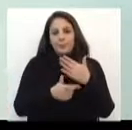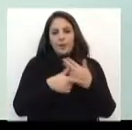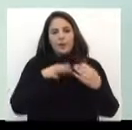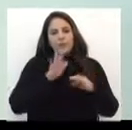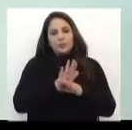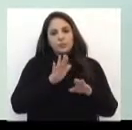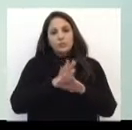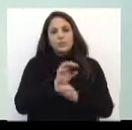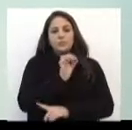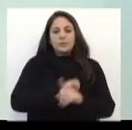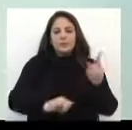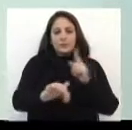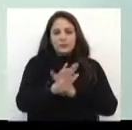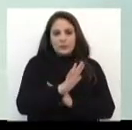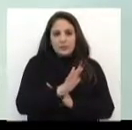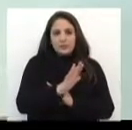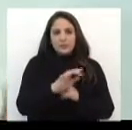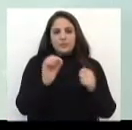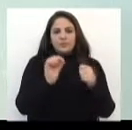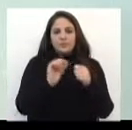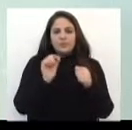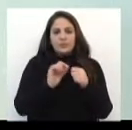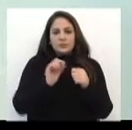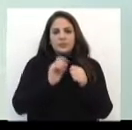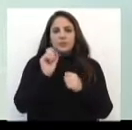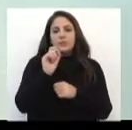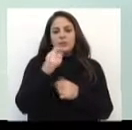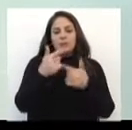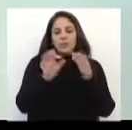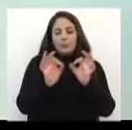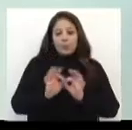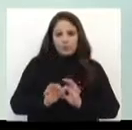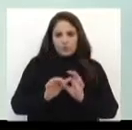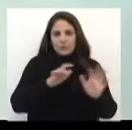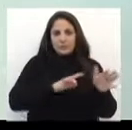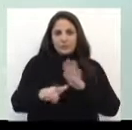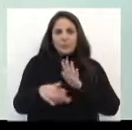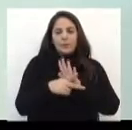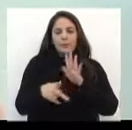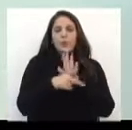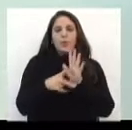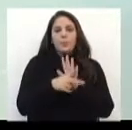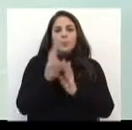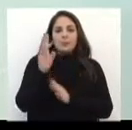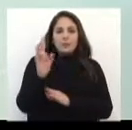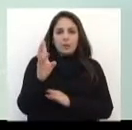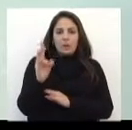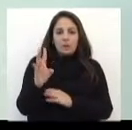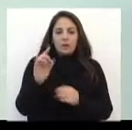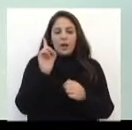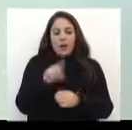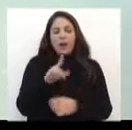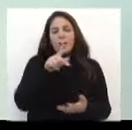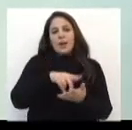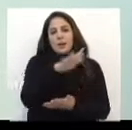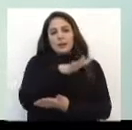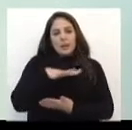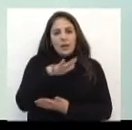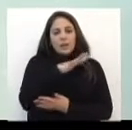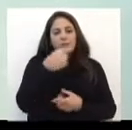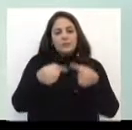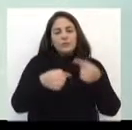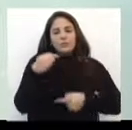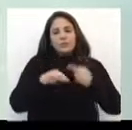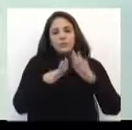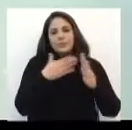contribuindo com a nossa sociedade, fazendo com que esse projeto da Semana Antidrogas seja uma realidade, que leve esse debate